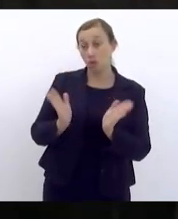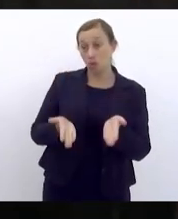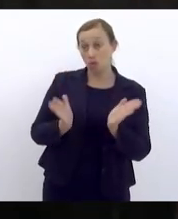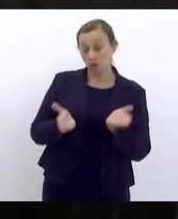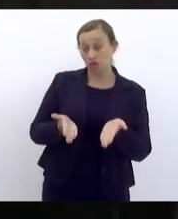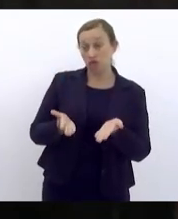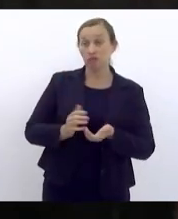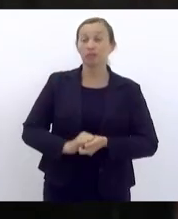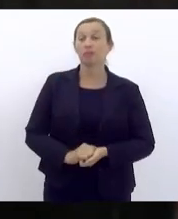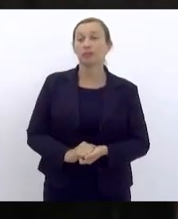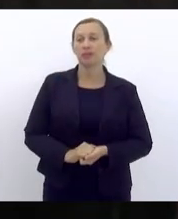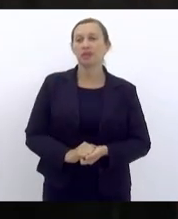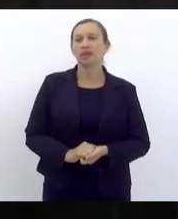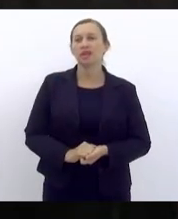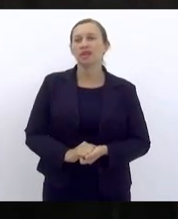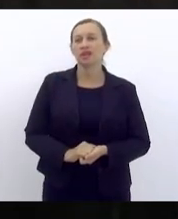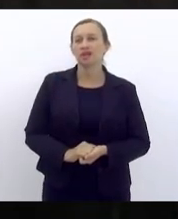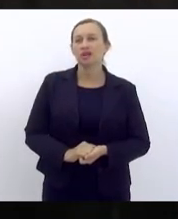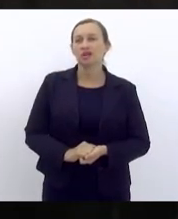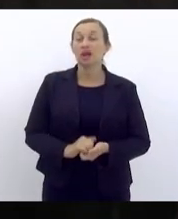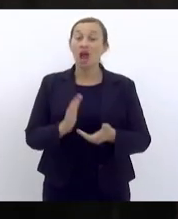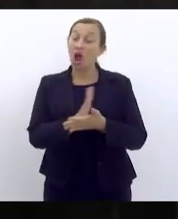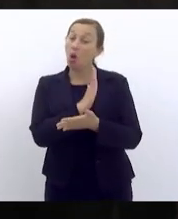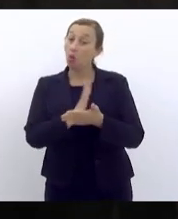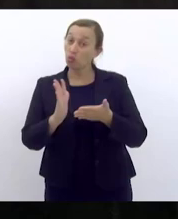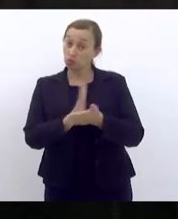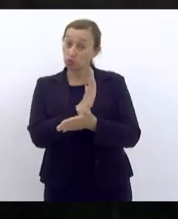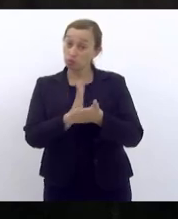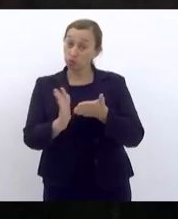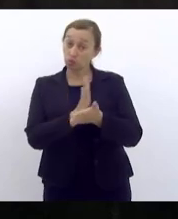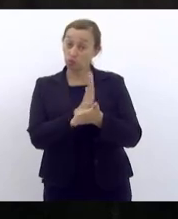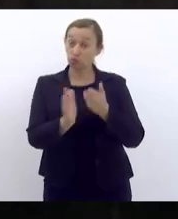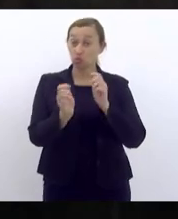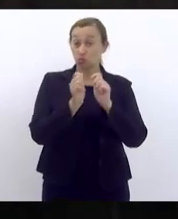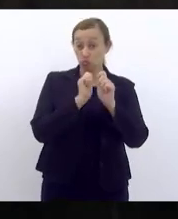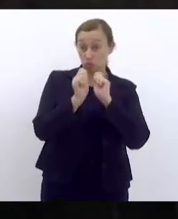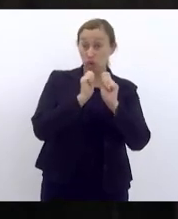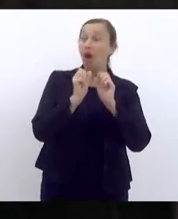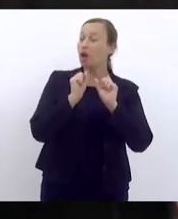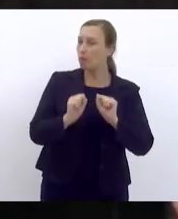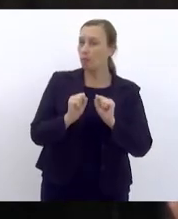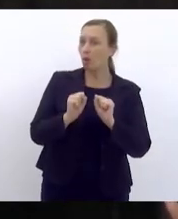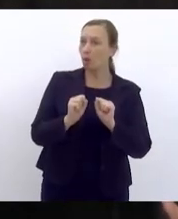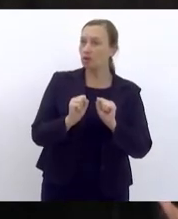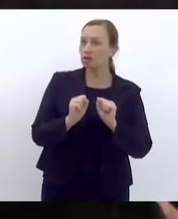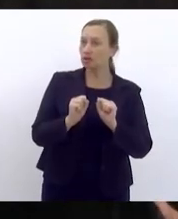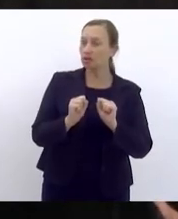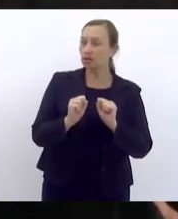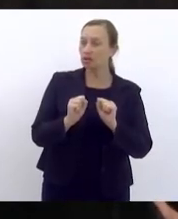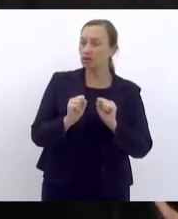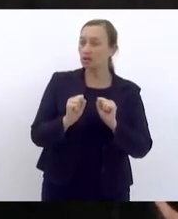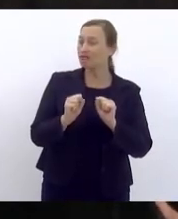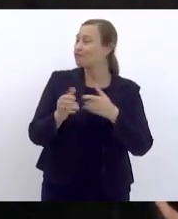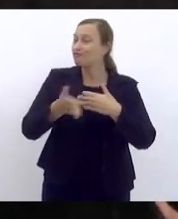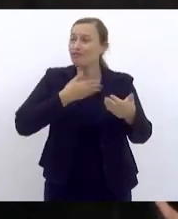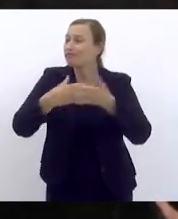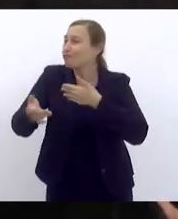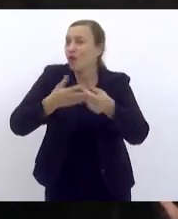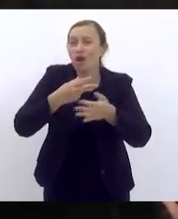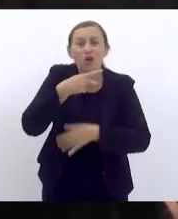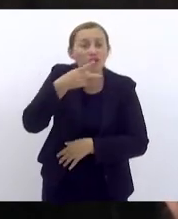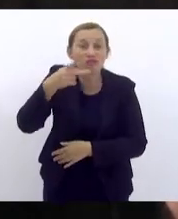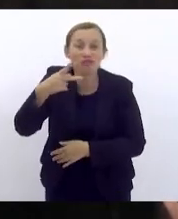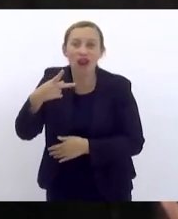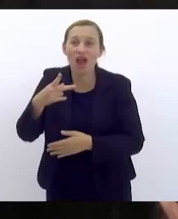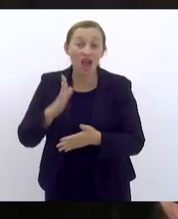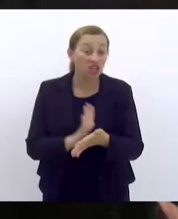ouro são alguns jornalistas que podem dizer o que eles bem entenderem que podem destruir